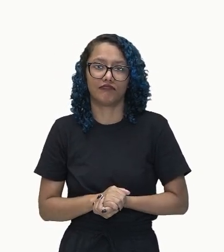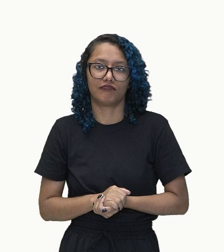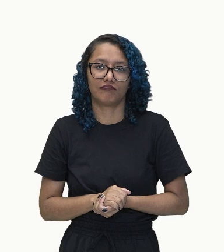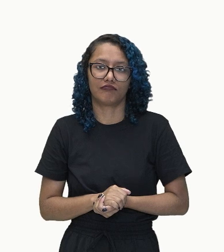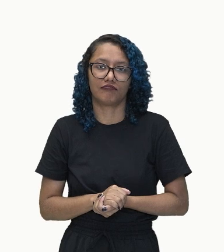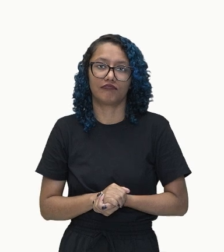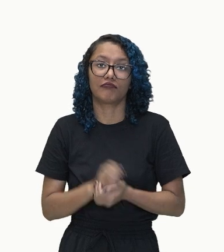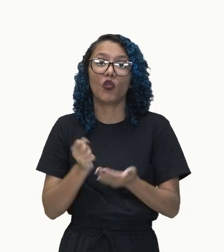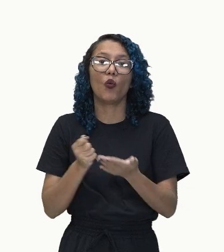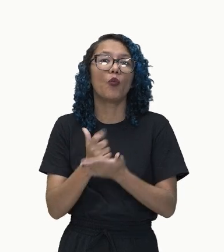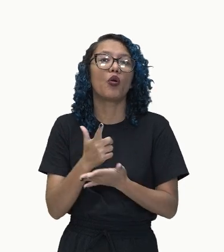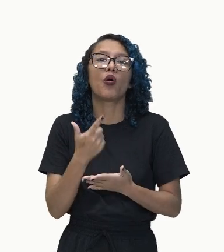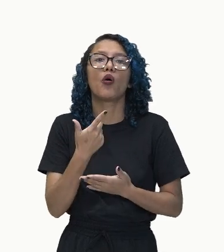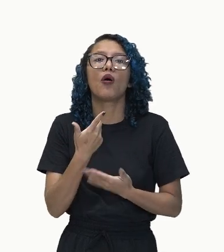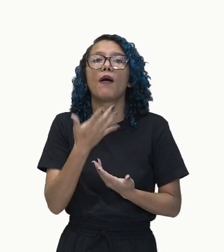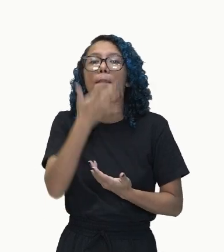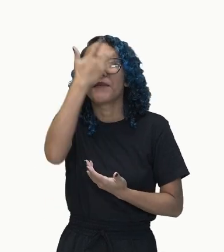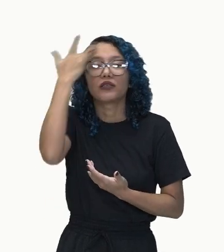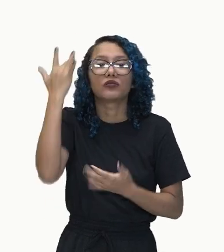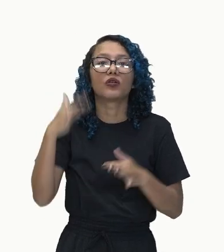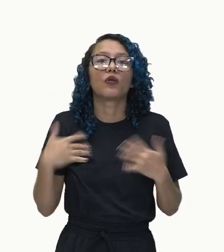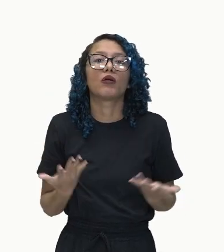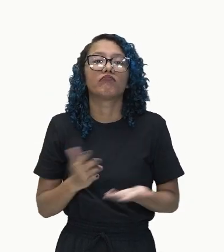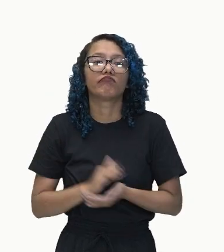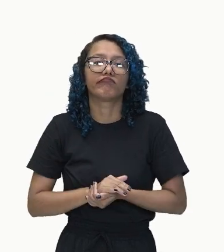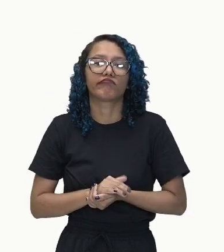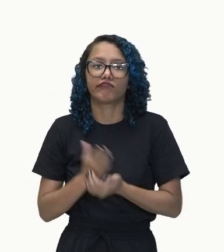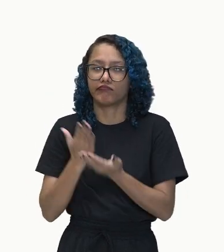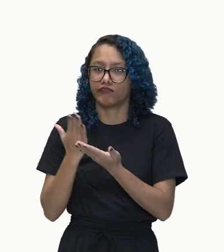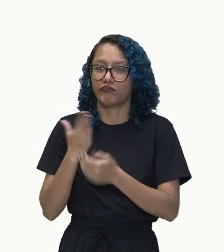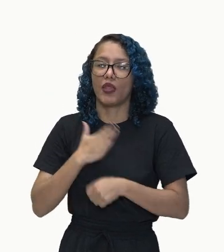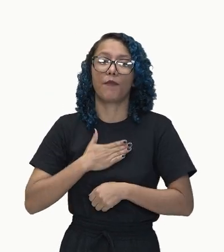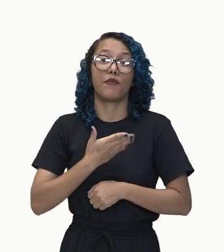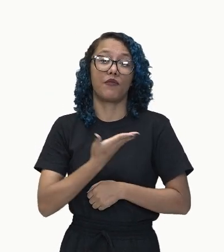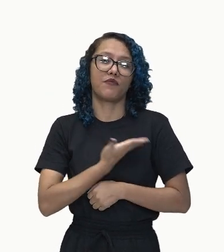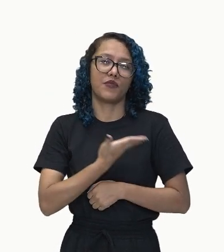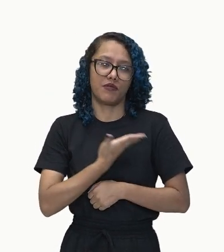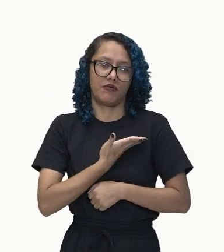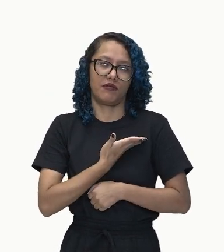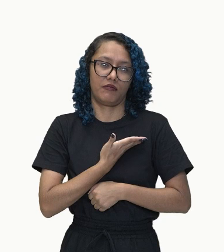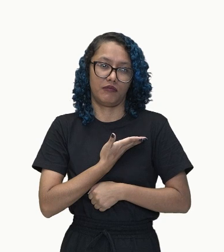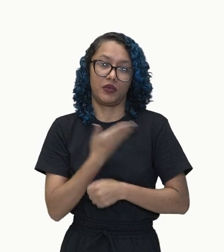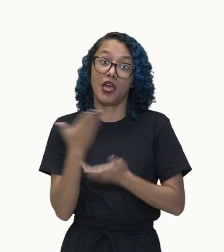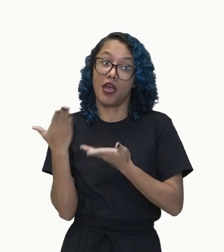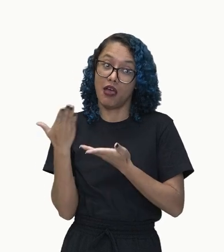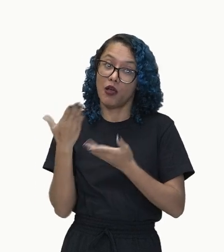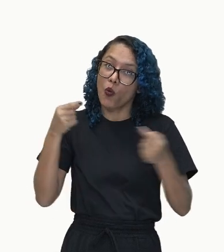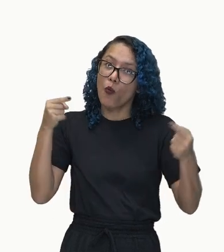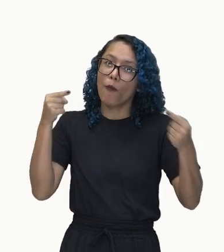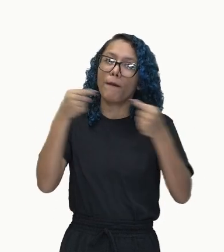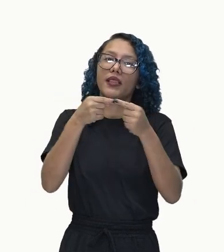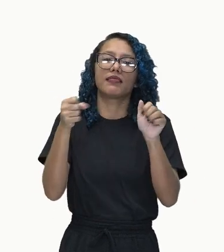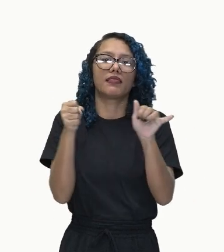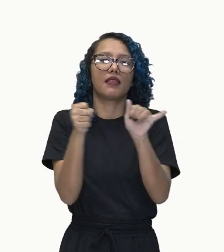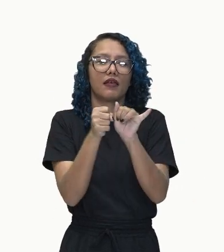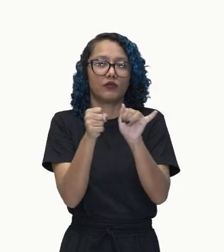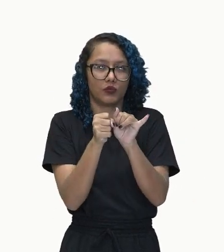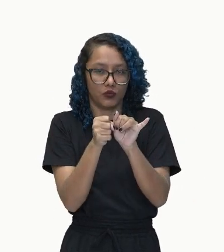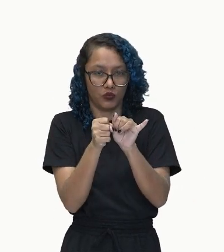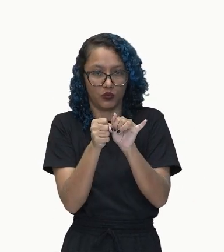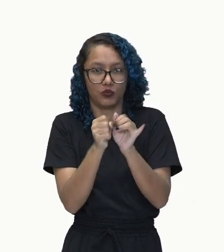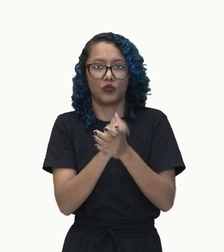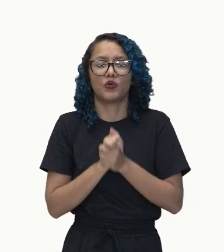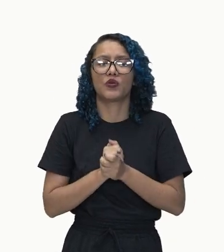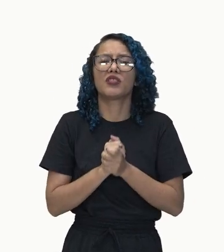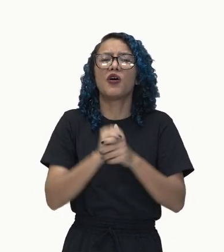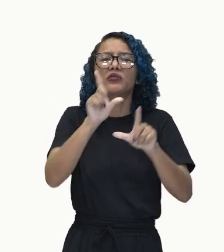lápis foi? O meu amigo. Tá aí o sujeito da oração. Sintagma nominal. Por que que é sintagma